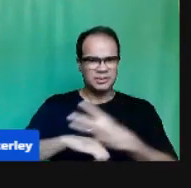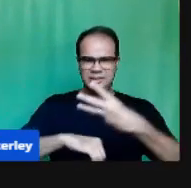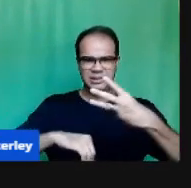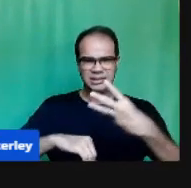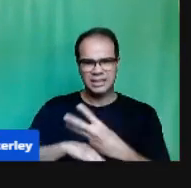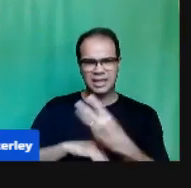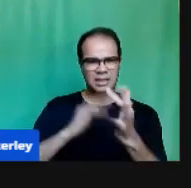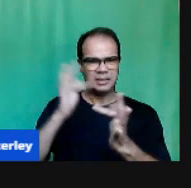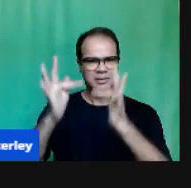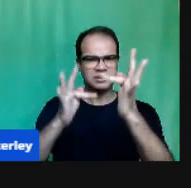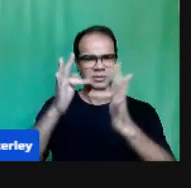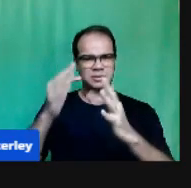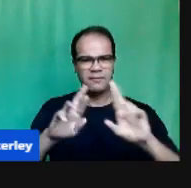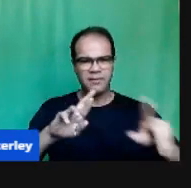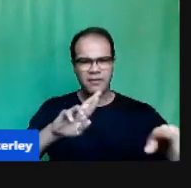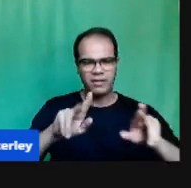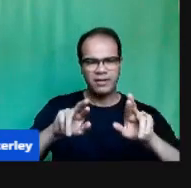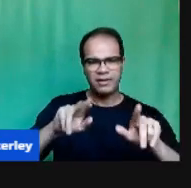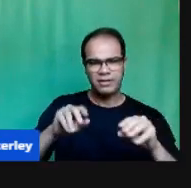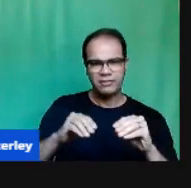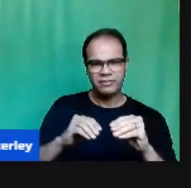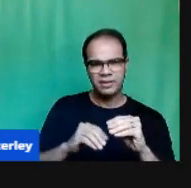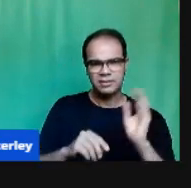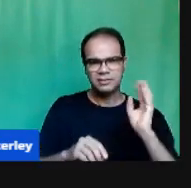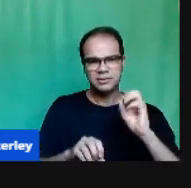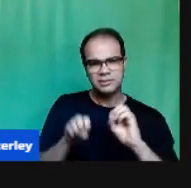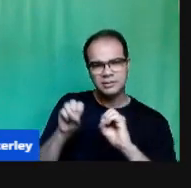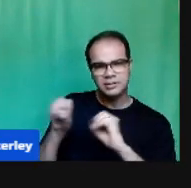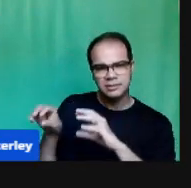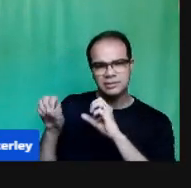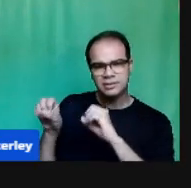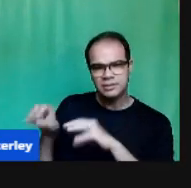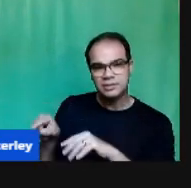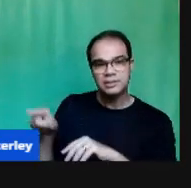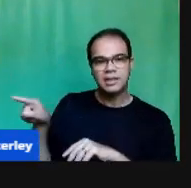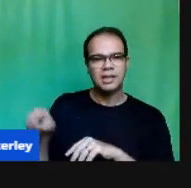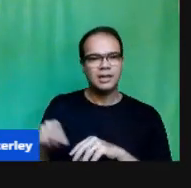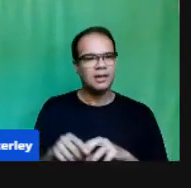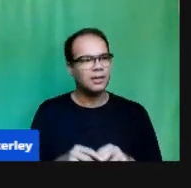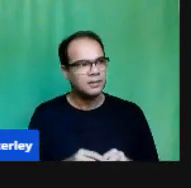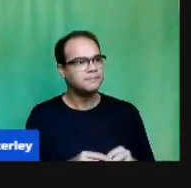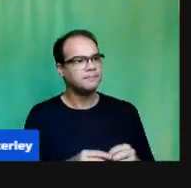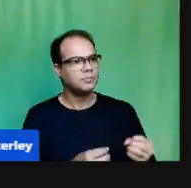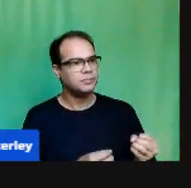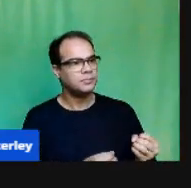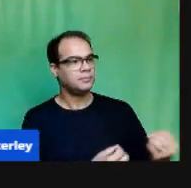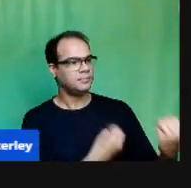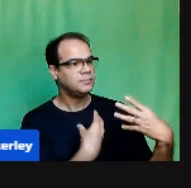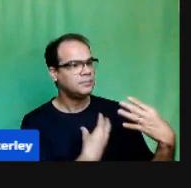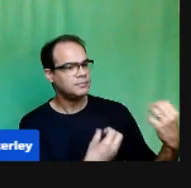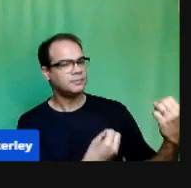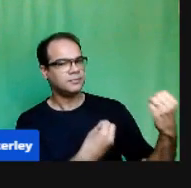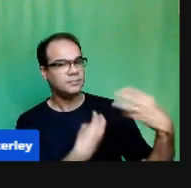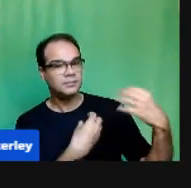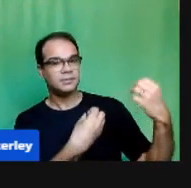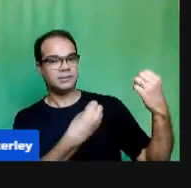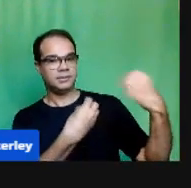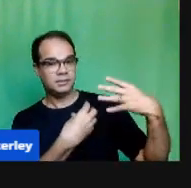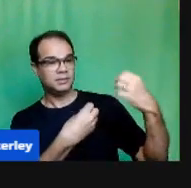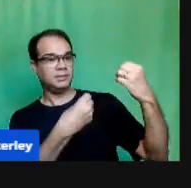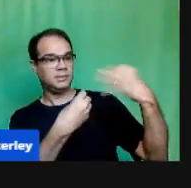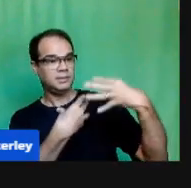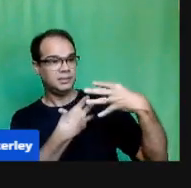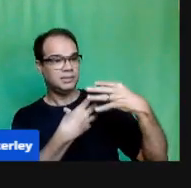Utilizando Esta ferramenta Como um diferencial A seus métodos De ensino E um diferencial A facilitar A